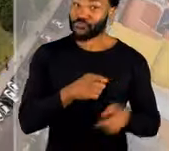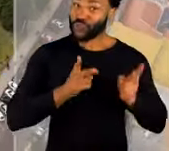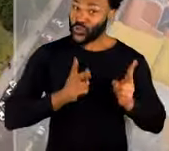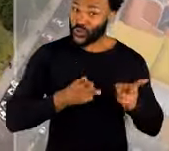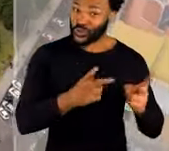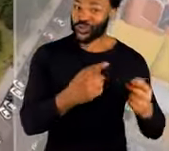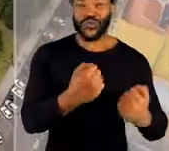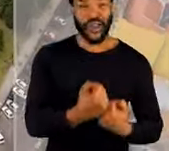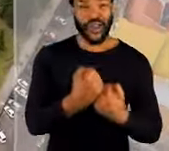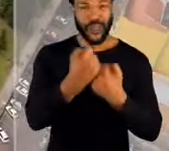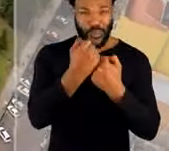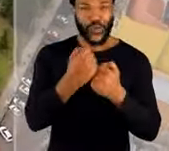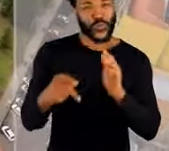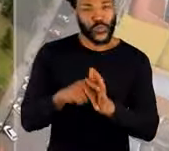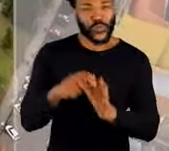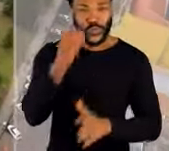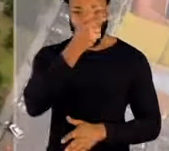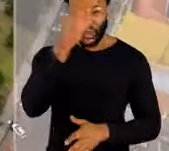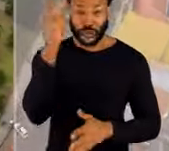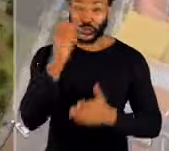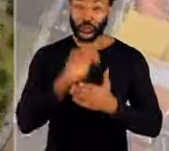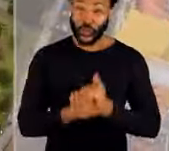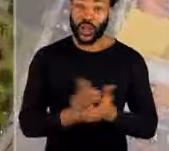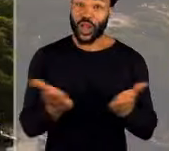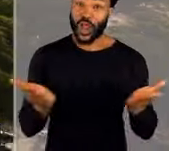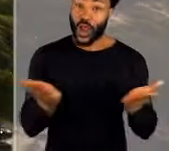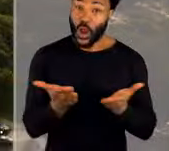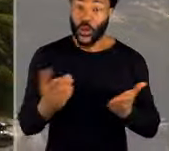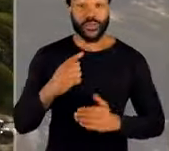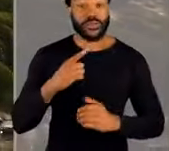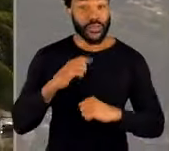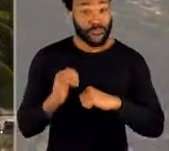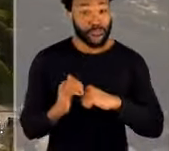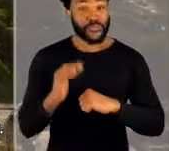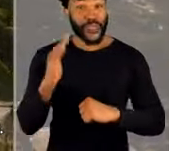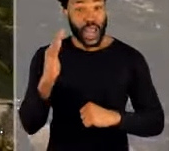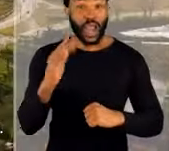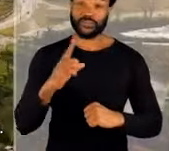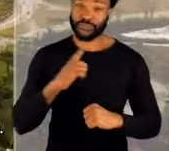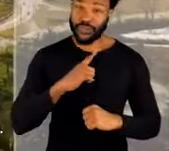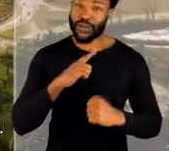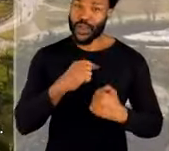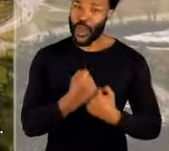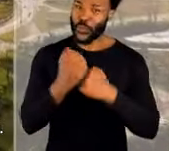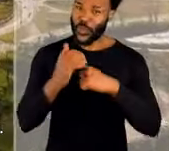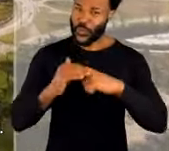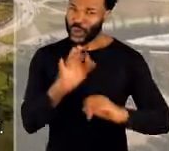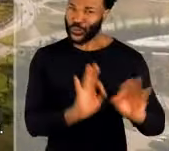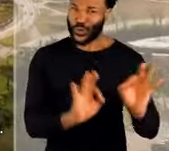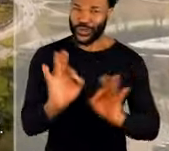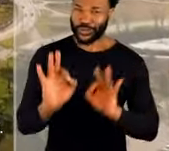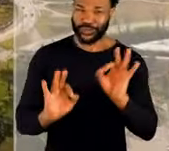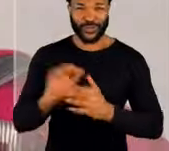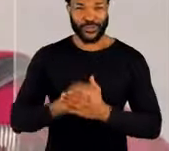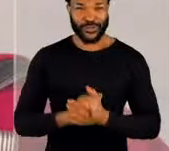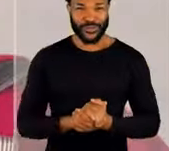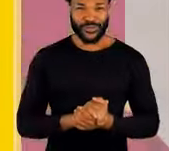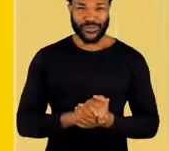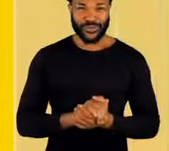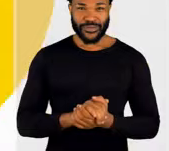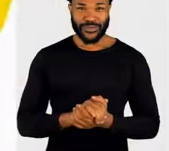continuará a ter o apoio da nossa prefeitura. Vamos agora é ter mais e com mais apoio e organização.